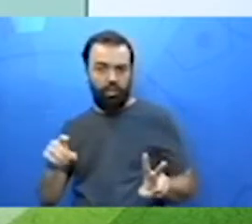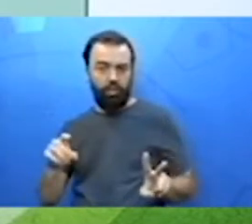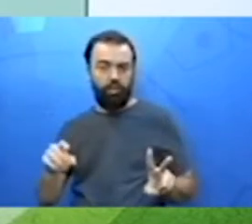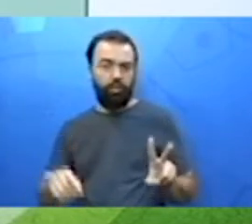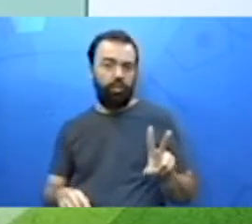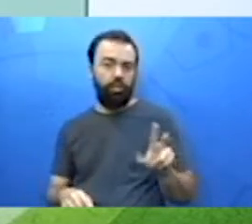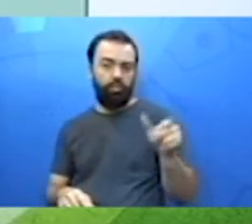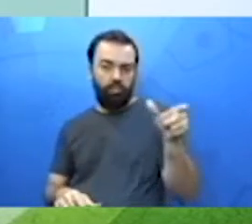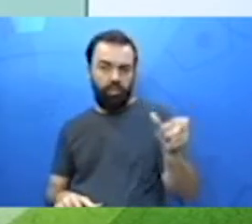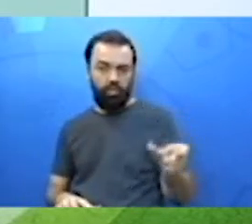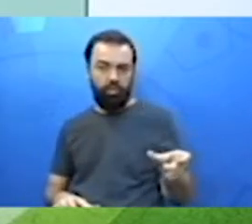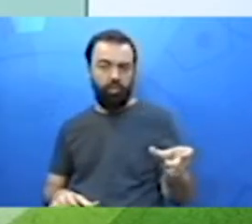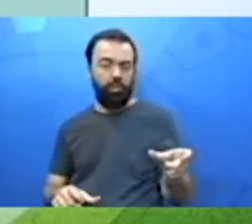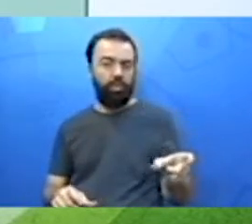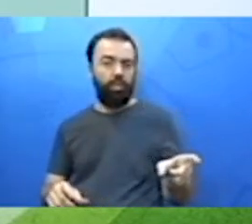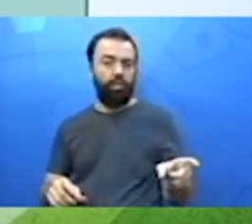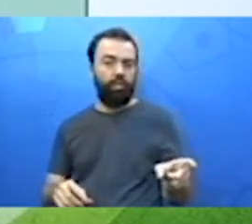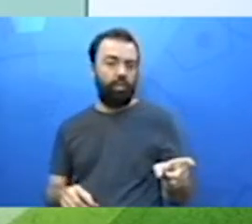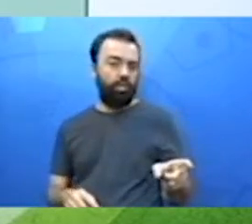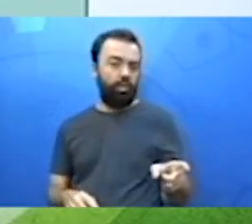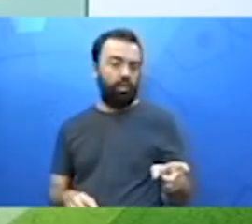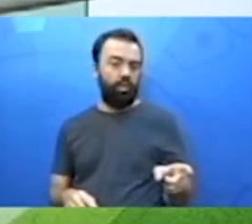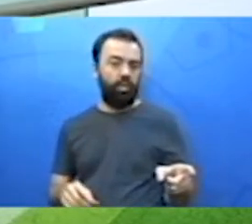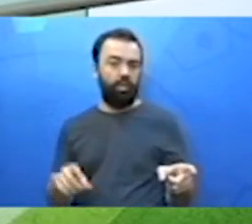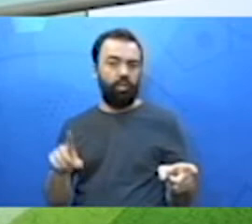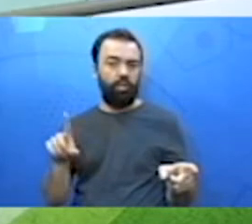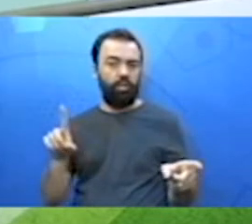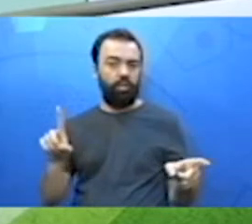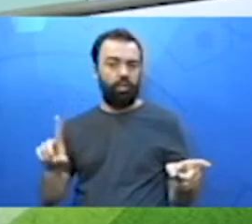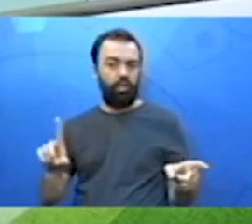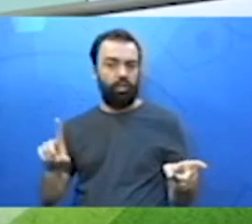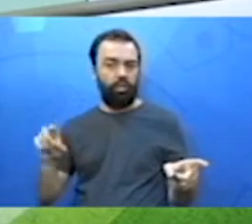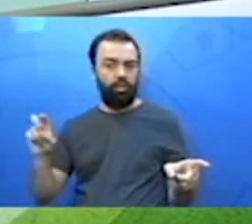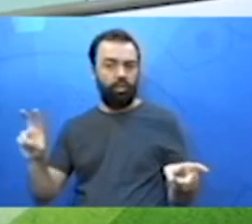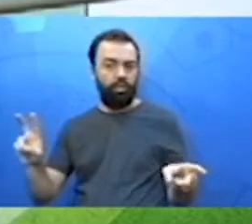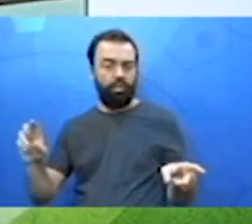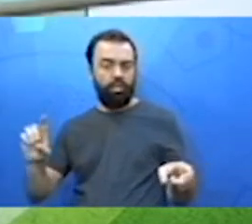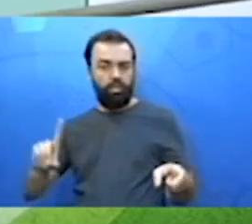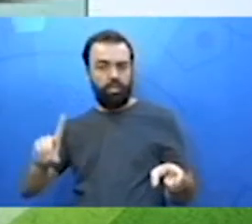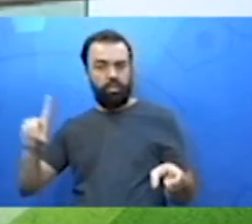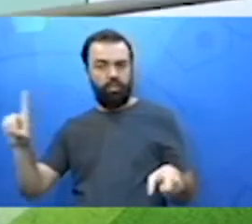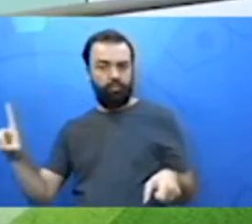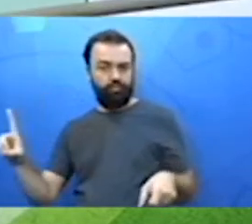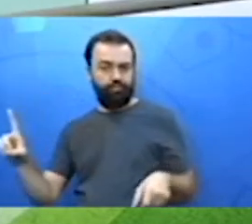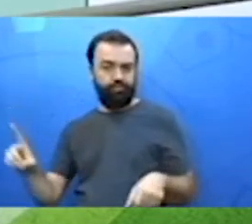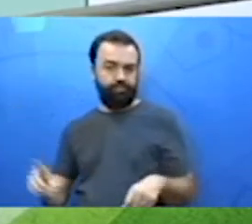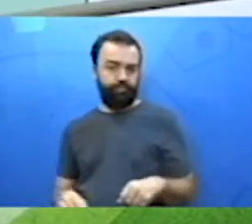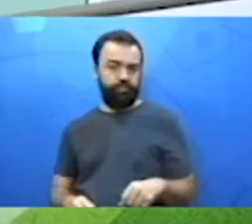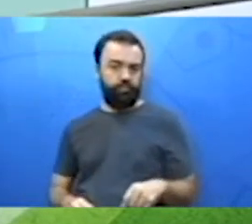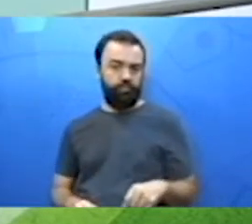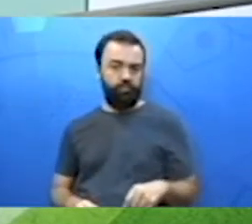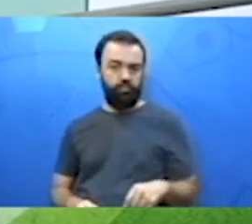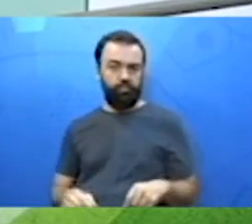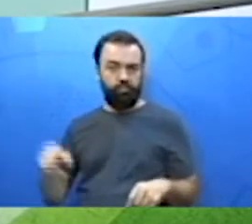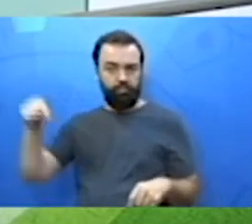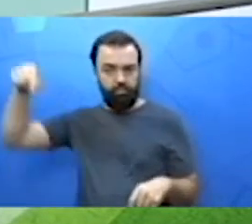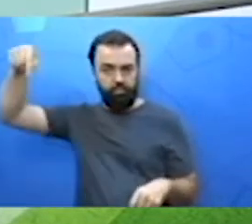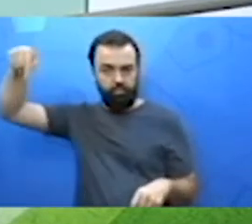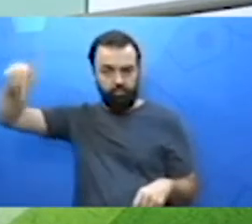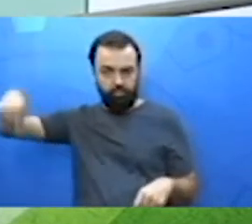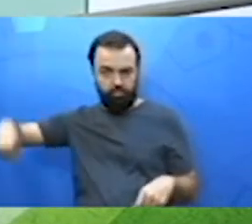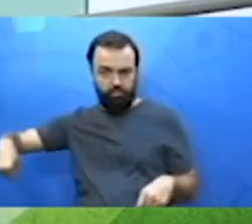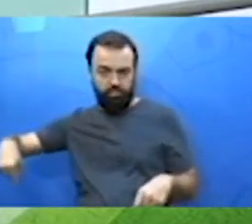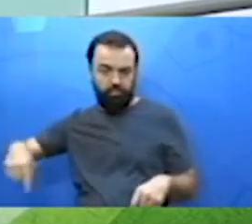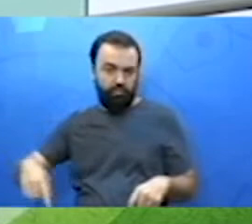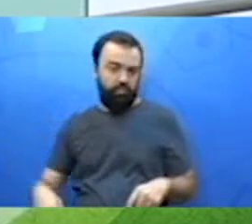pedreiro, né? Nós temos aqui a metade. Que é como se fosse uma divisão. 12 dias, tá?